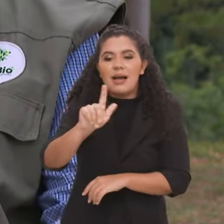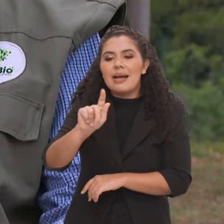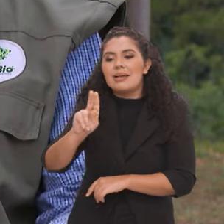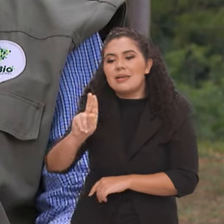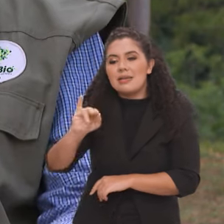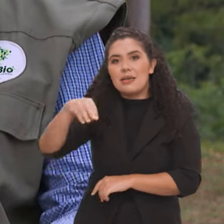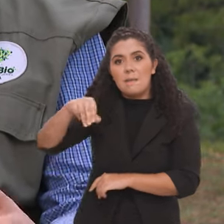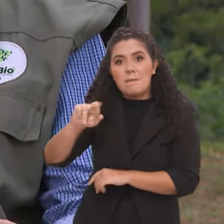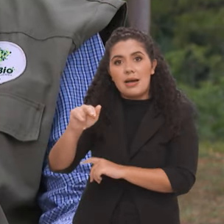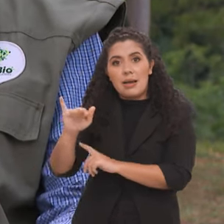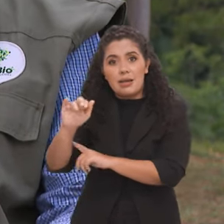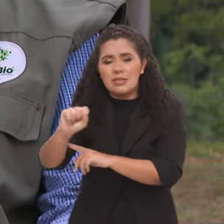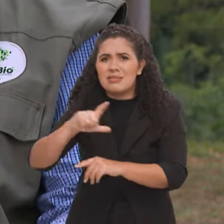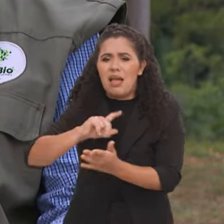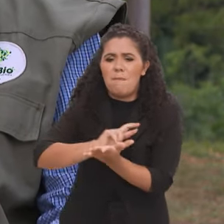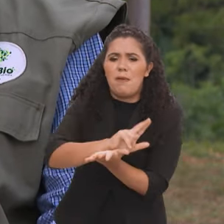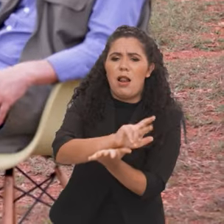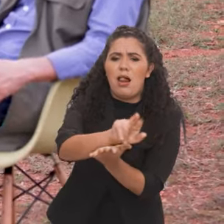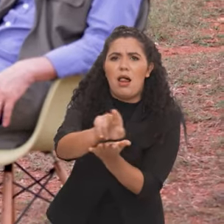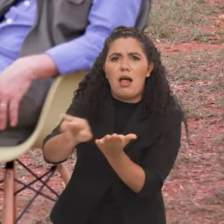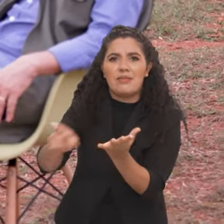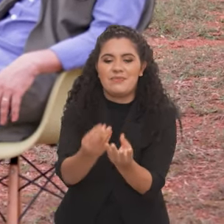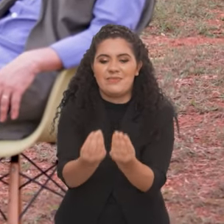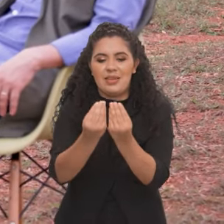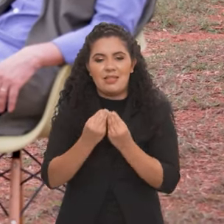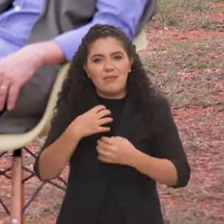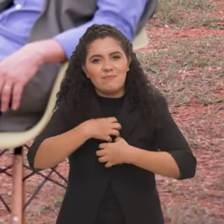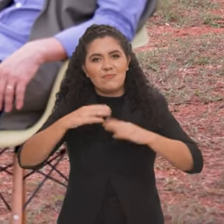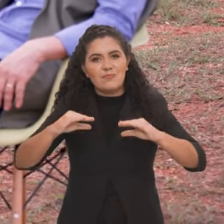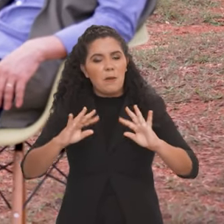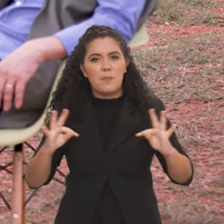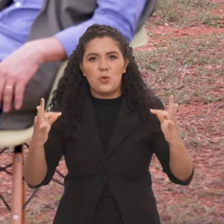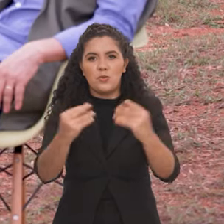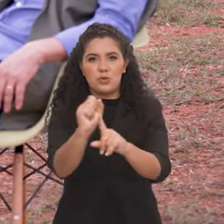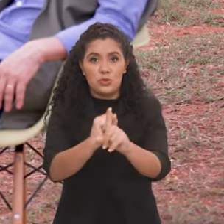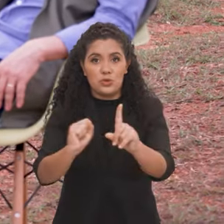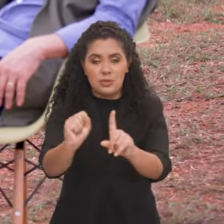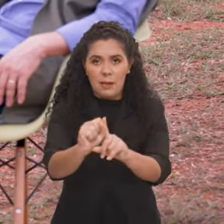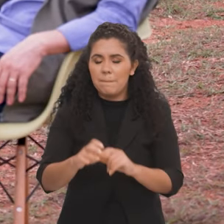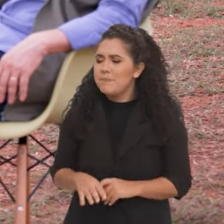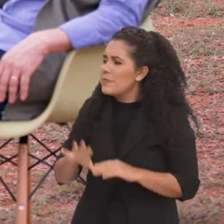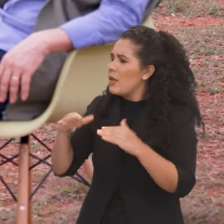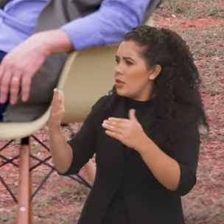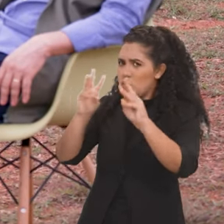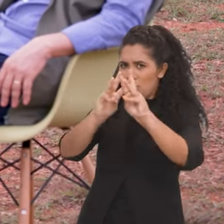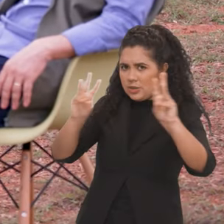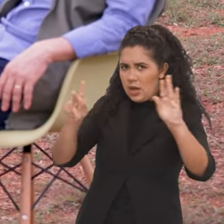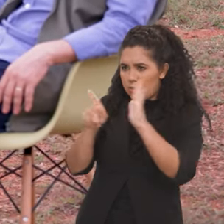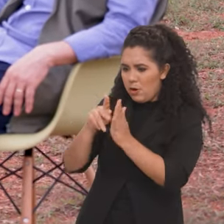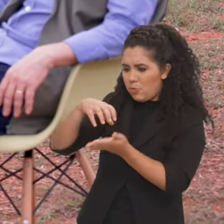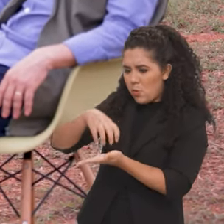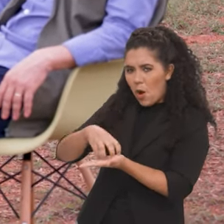conhecidos e que eu acho que isso vai fazer muito bem a todos nós, a toda a sociedade. E no site do ICMBio, a pessoa pode